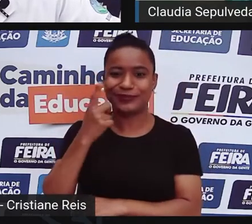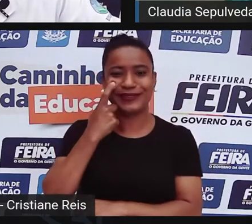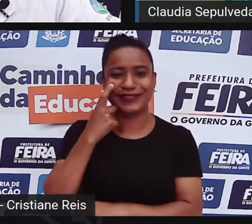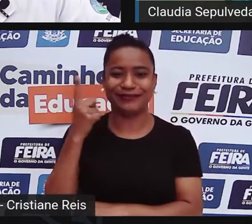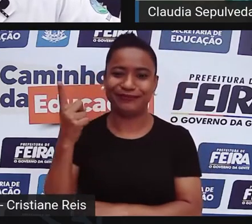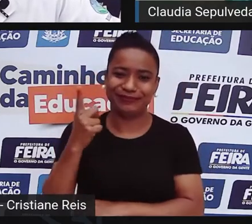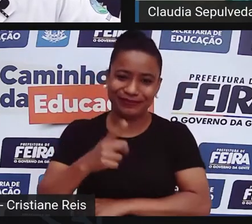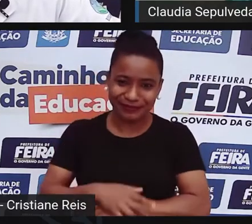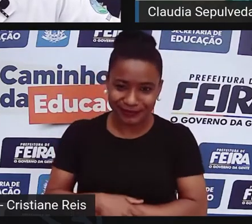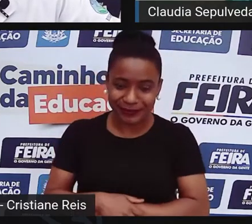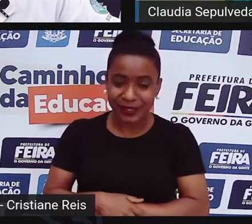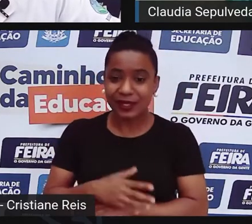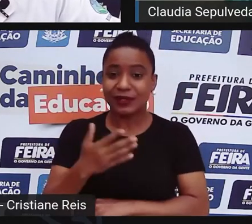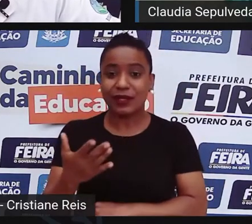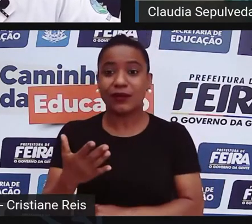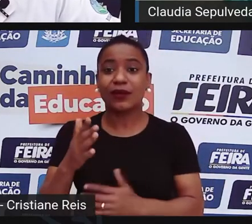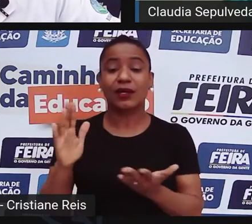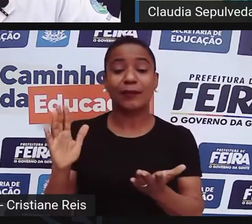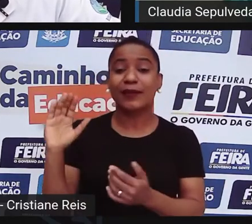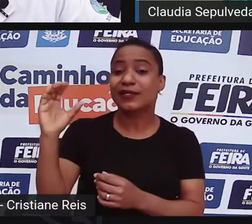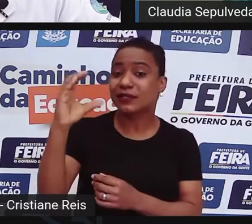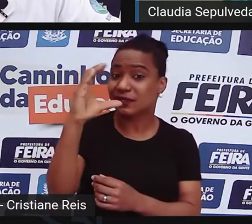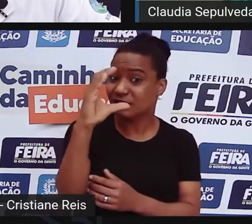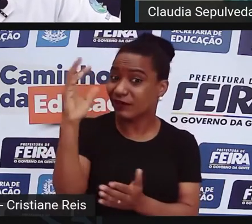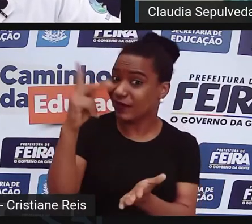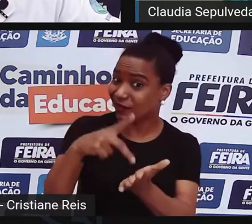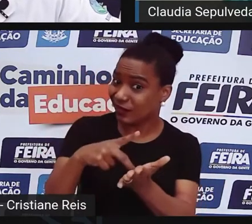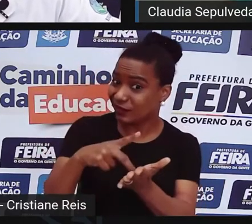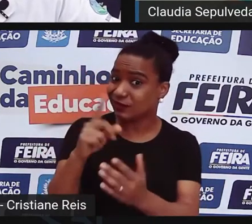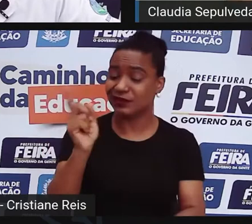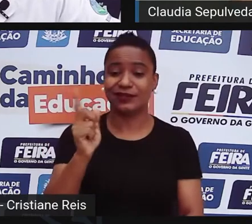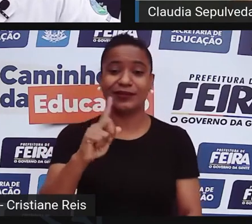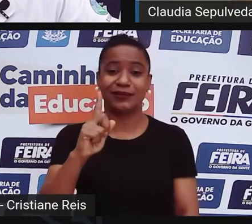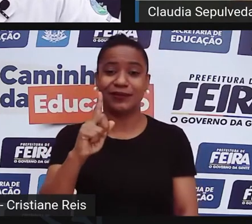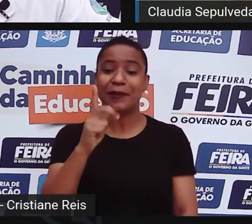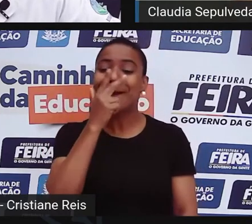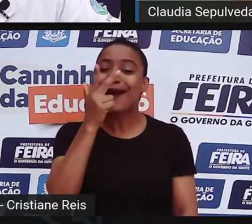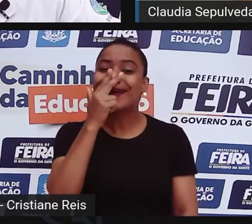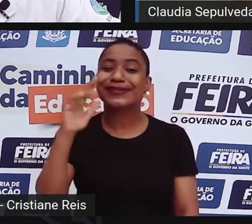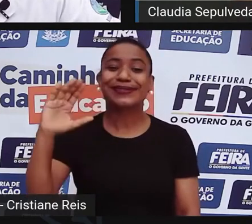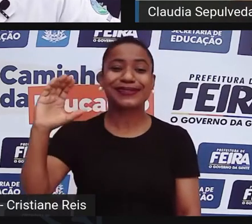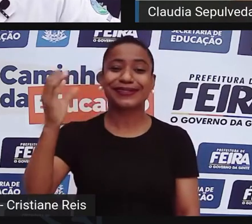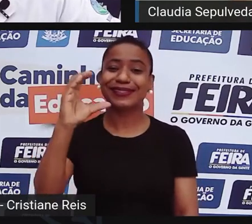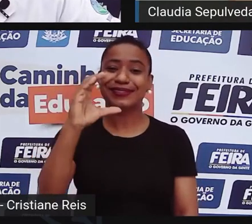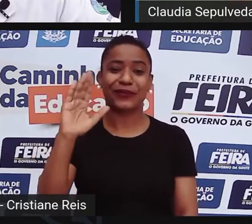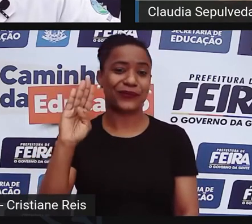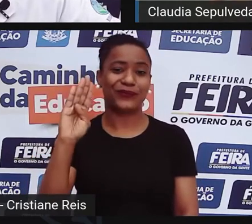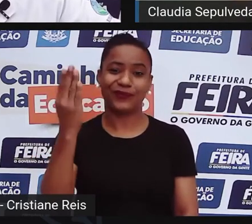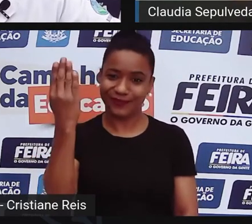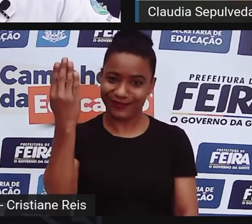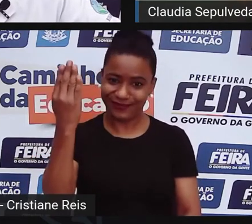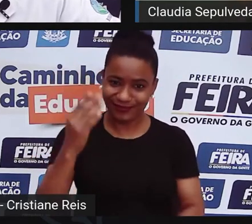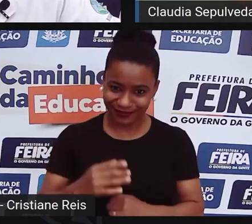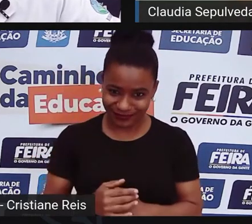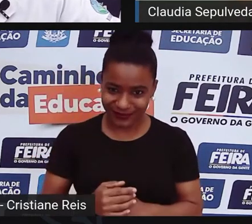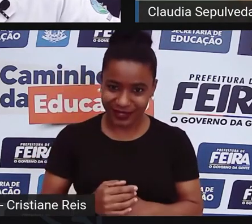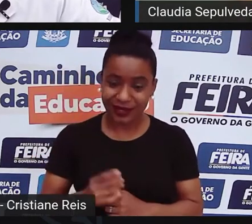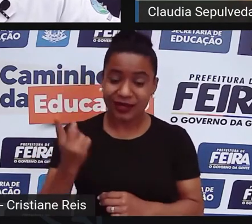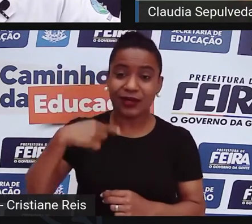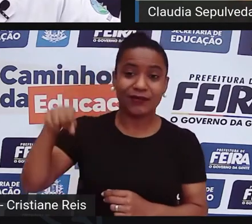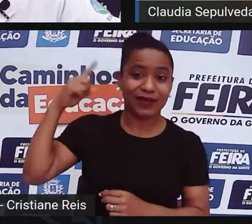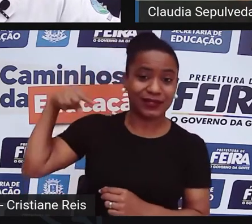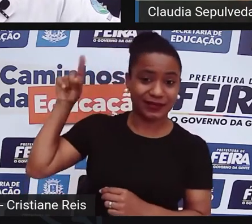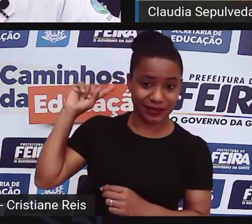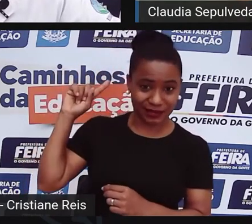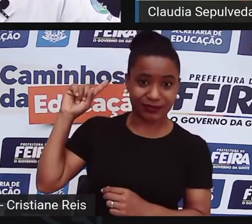essas práticas de pseudociência, pela questão de hoje, no presente a gente vê isso como algo absurdo, como você disse na